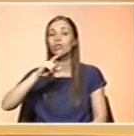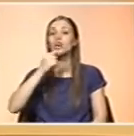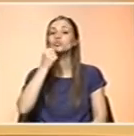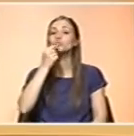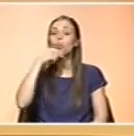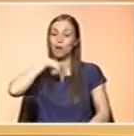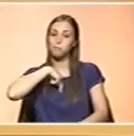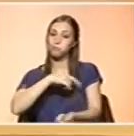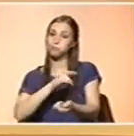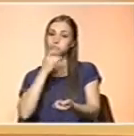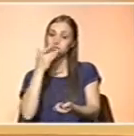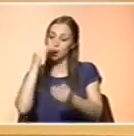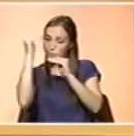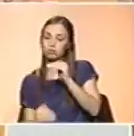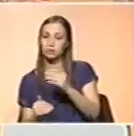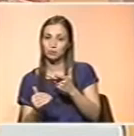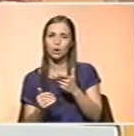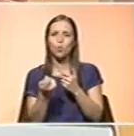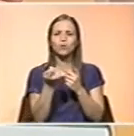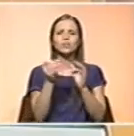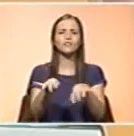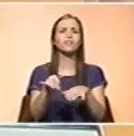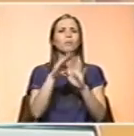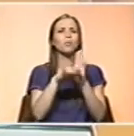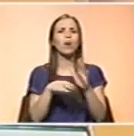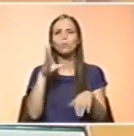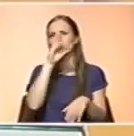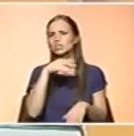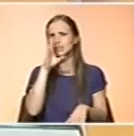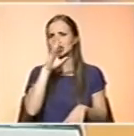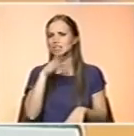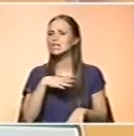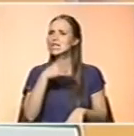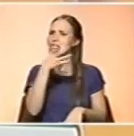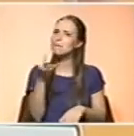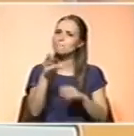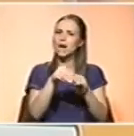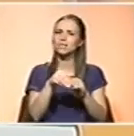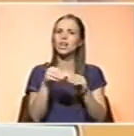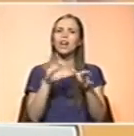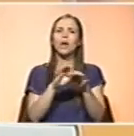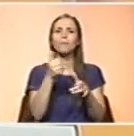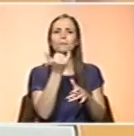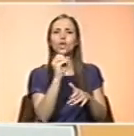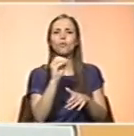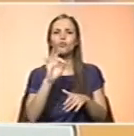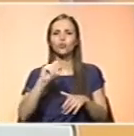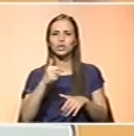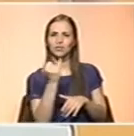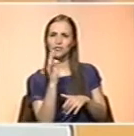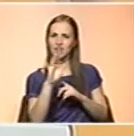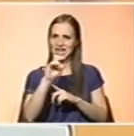consequências negativas. quase no final do programa. Marta, não sei se queria acrescentar alguma informação em relação a esta questão da biofortificação e do trabalho que vocês estão a fazer.